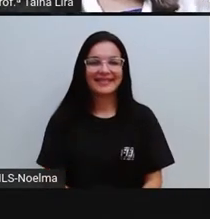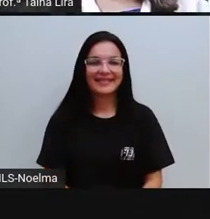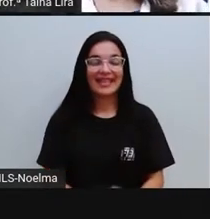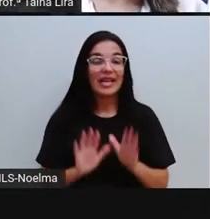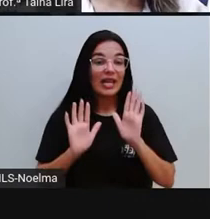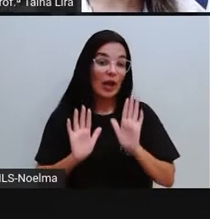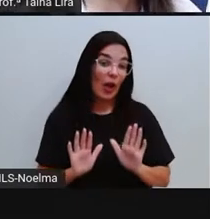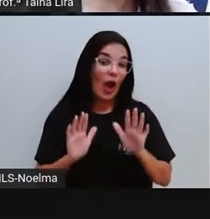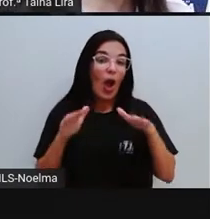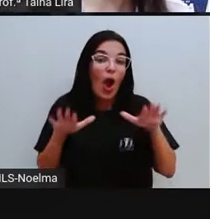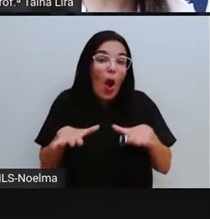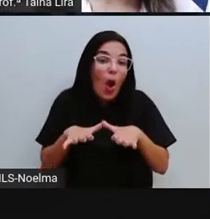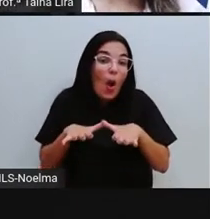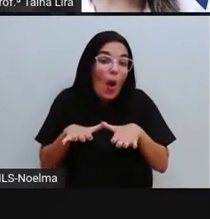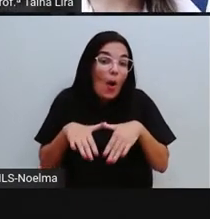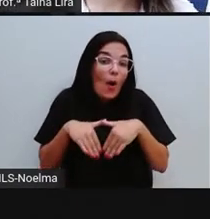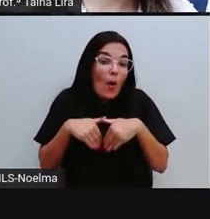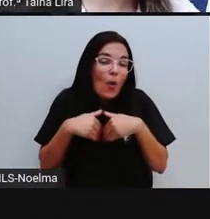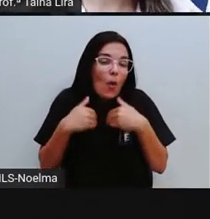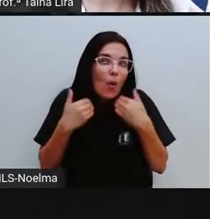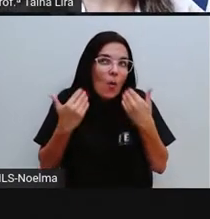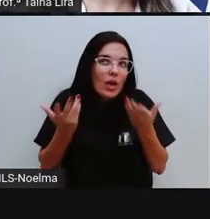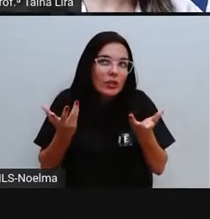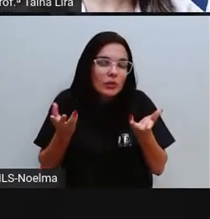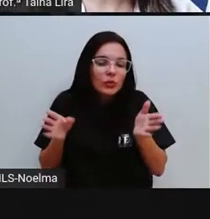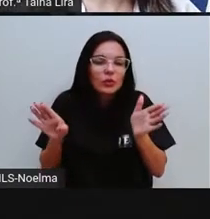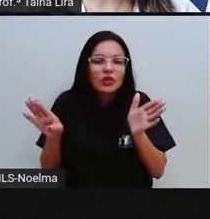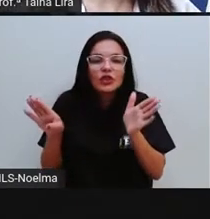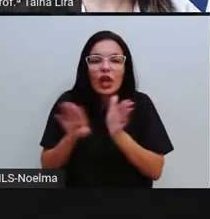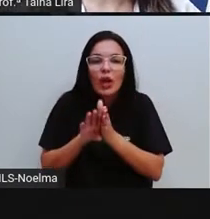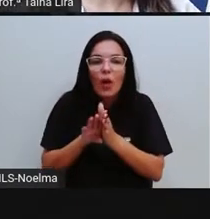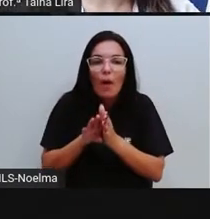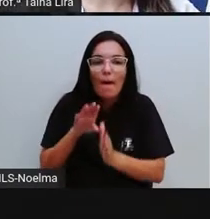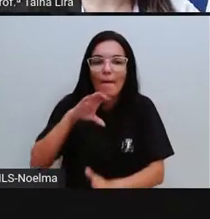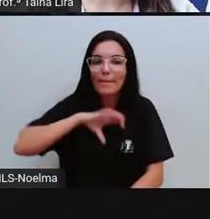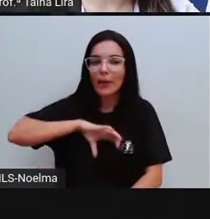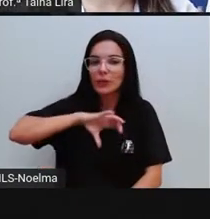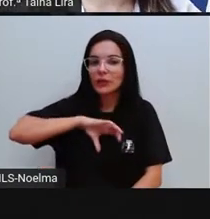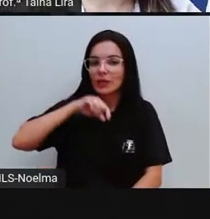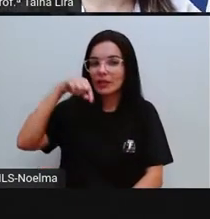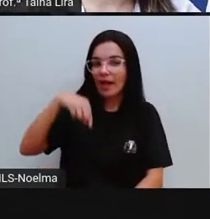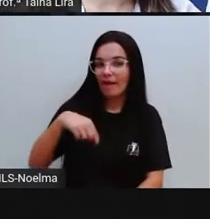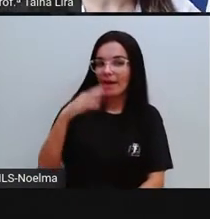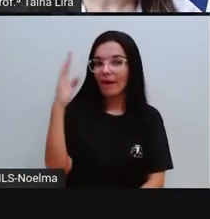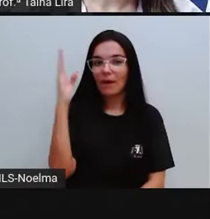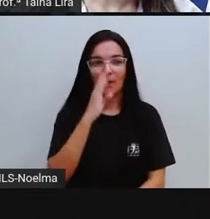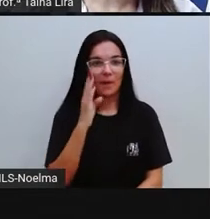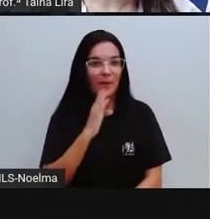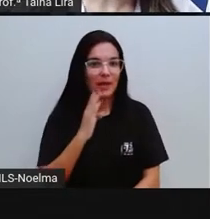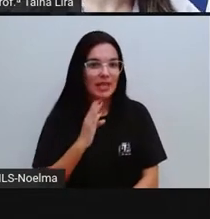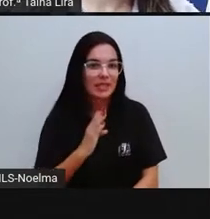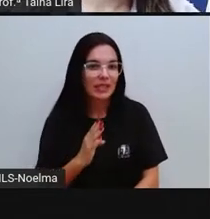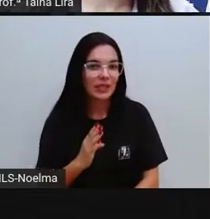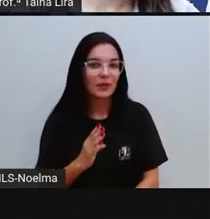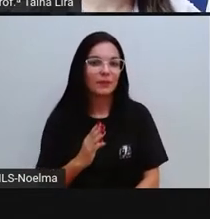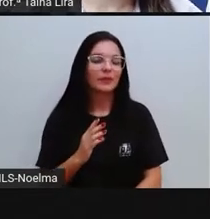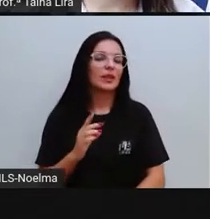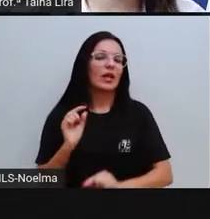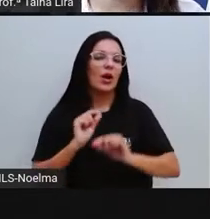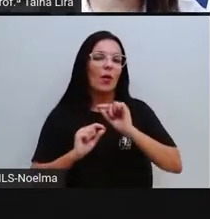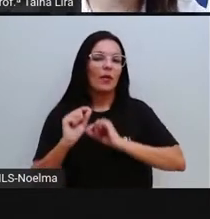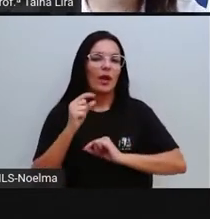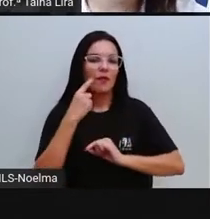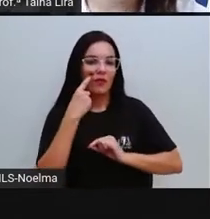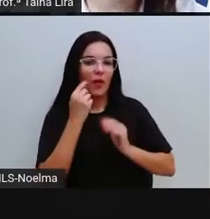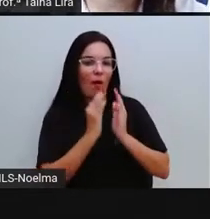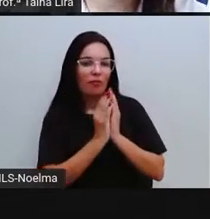E aí, segundo ano, tudo começou com a chegada dos portugueses aí no Brasil. A Pró trouxe